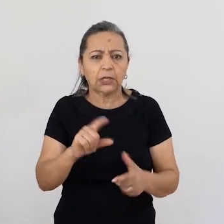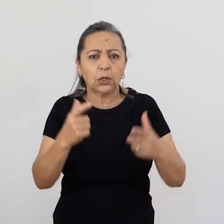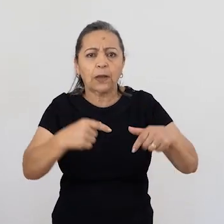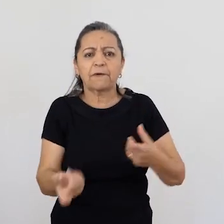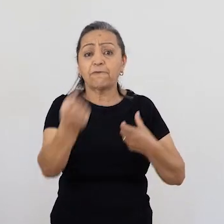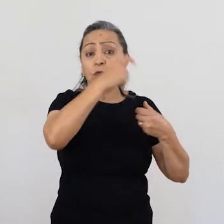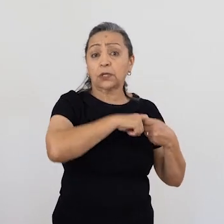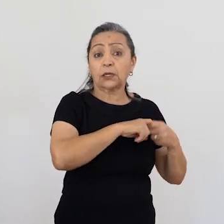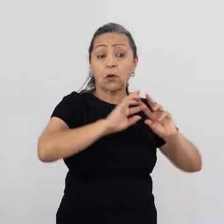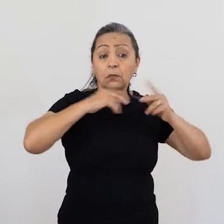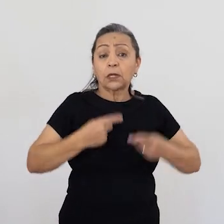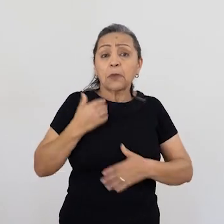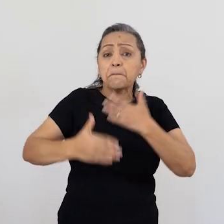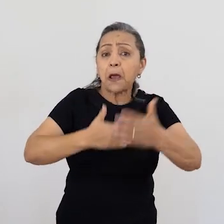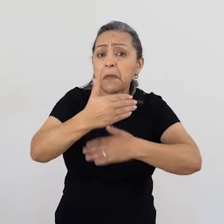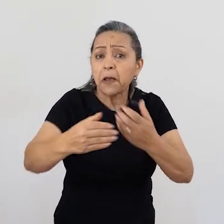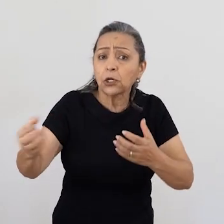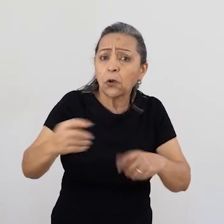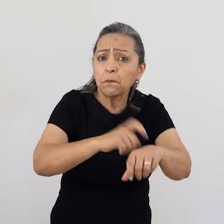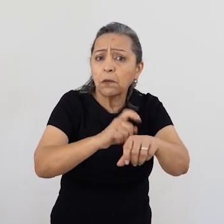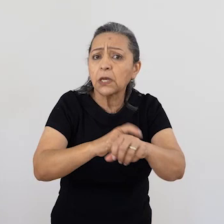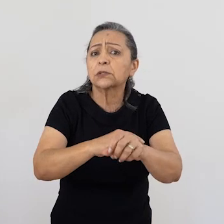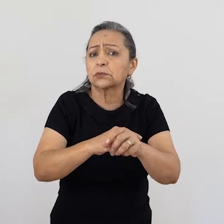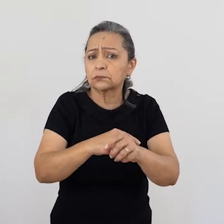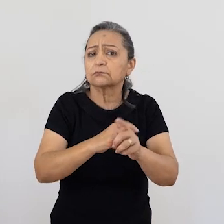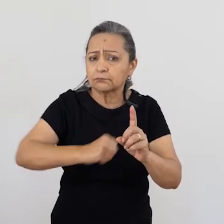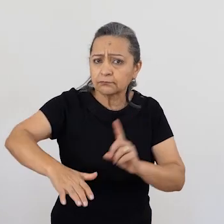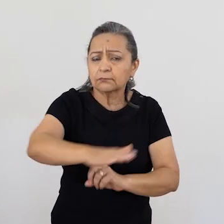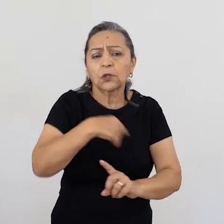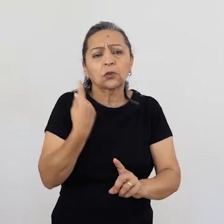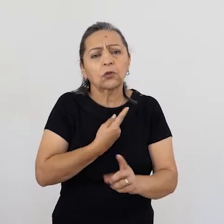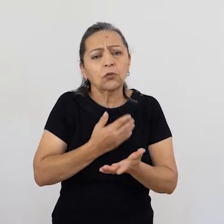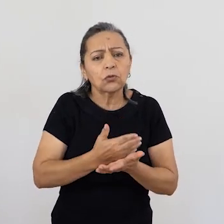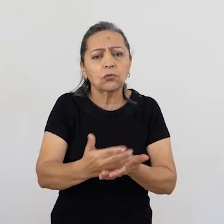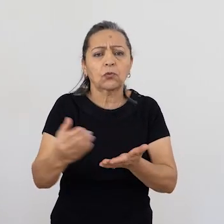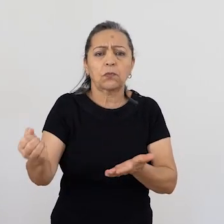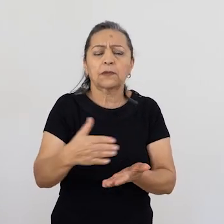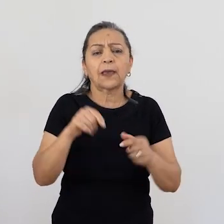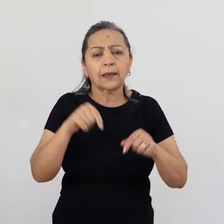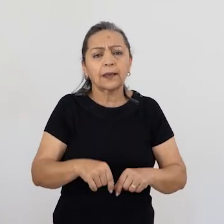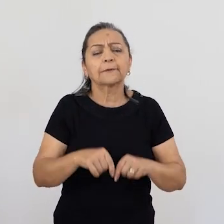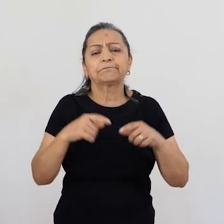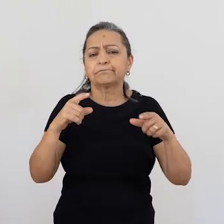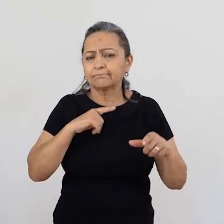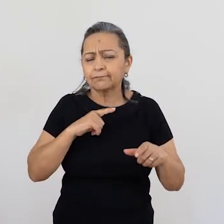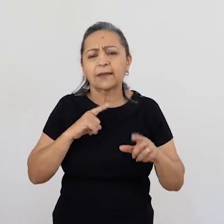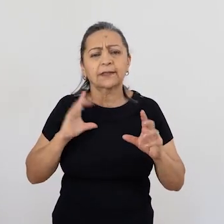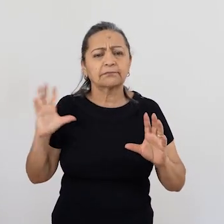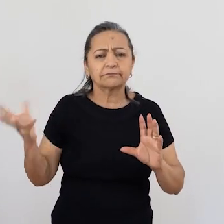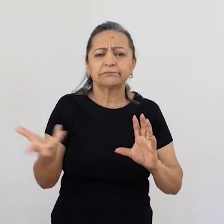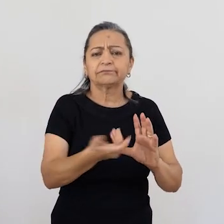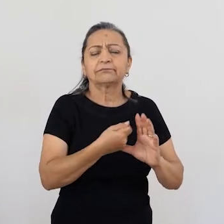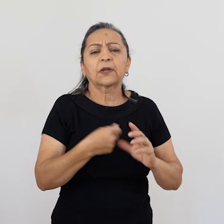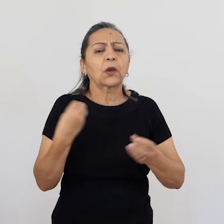não temos lugar para voltar. A humanidade está avançando para novos momentos civilizatórios, então nós estamos num novo começo. E